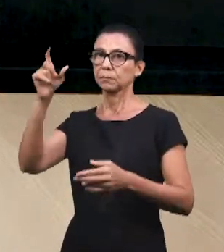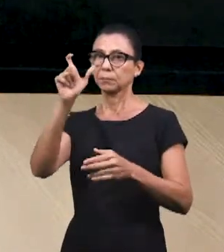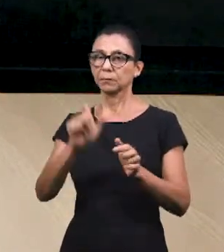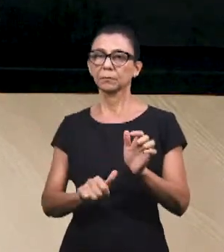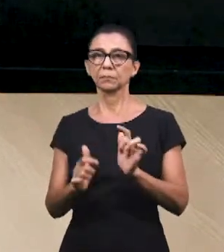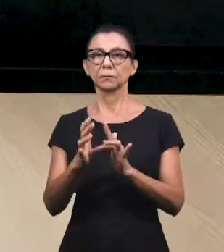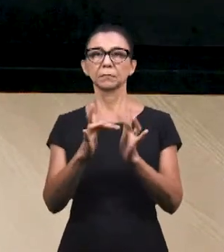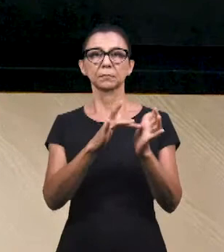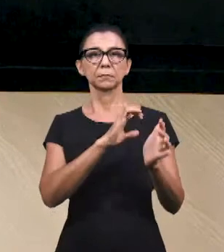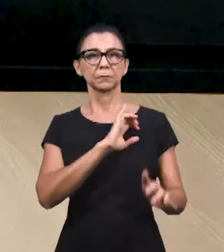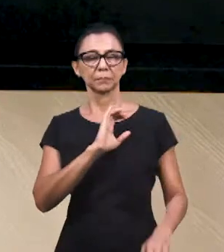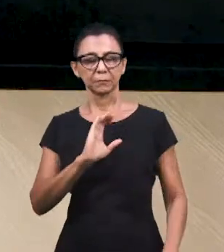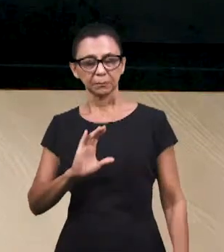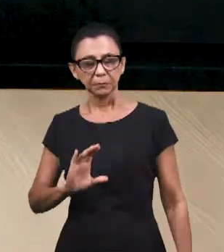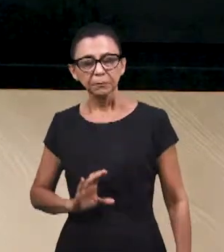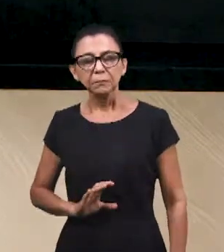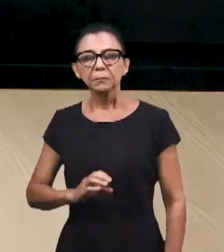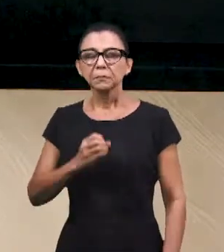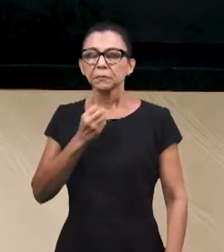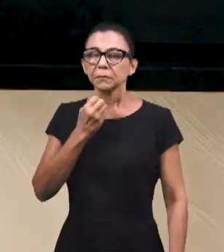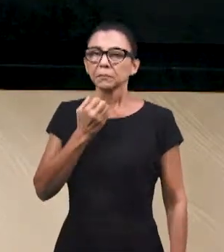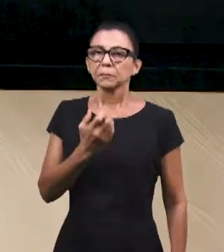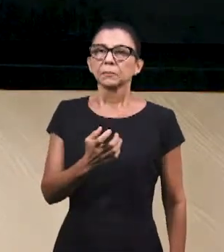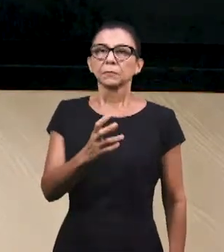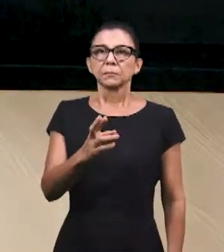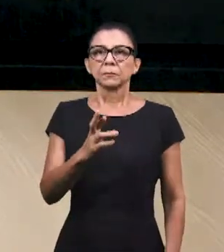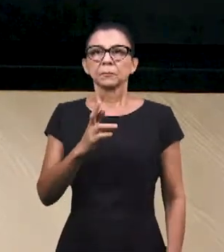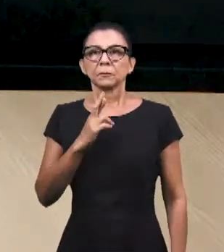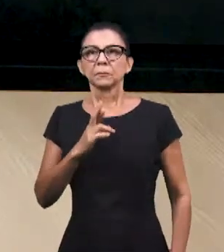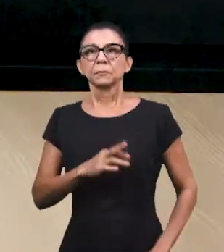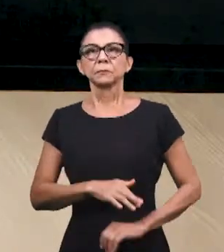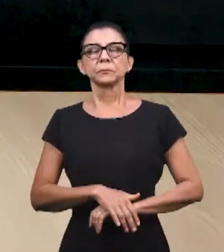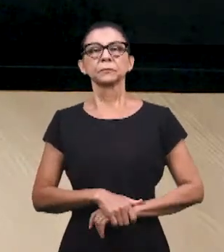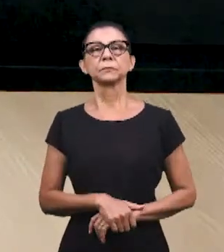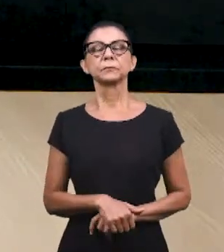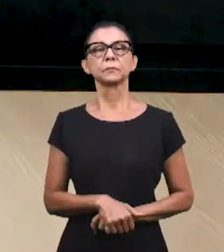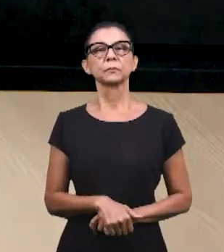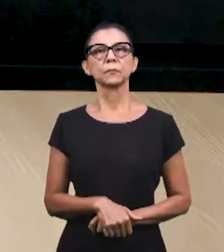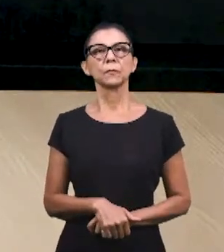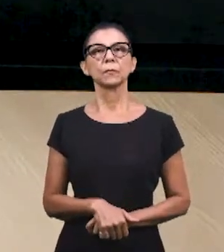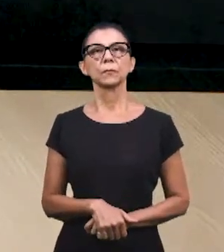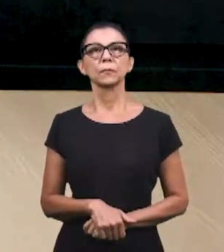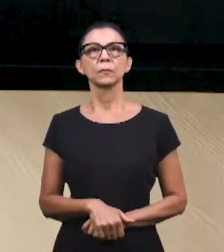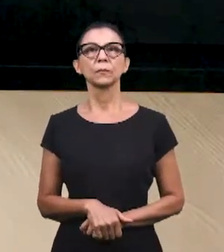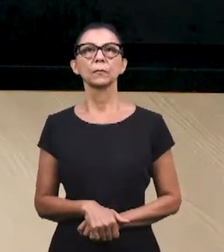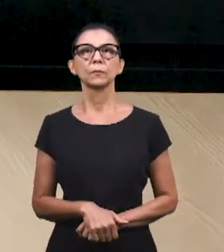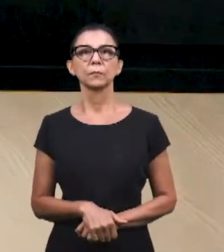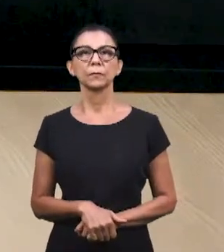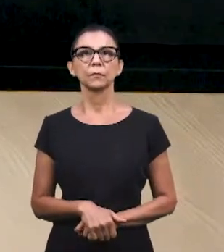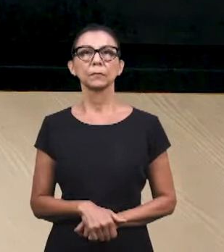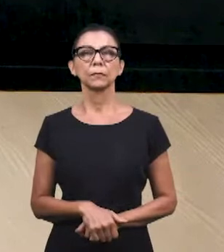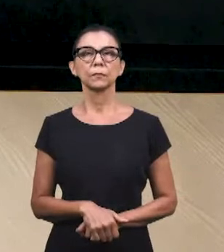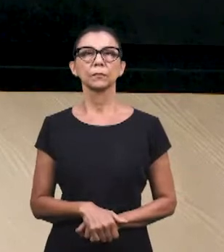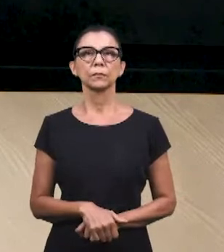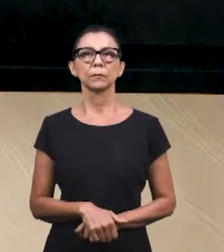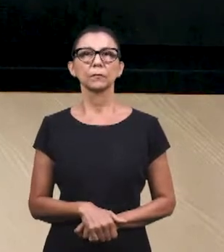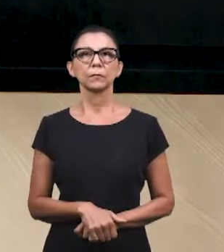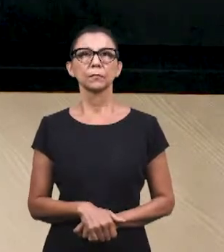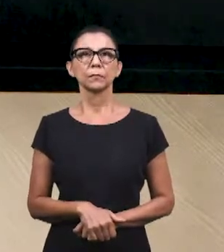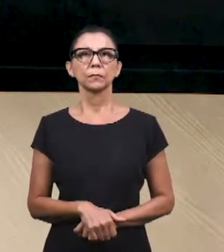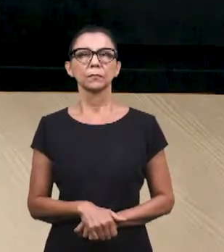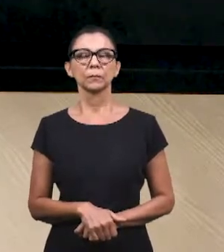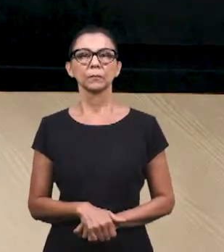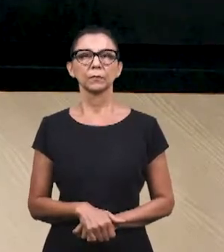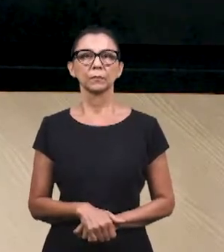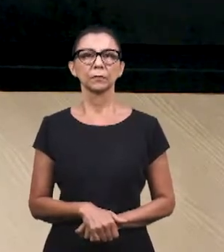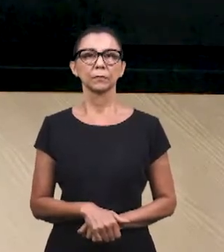Cristo. Muito bem colocado ali a citação desse texto. Glória a Deus. Agora, irmãos, nós temos mais uma frase que